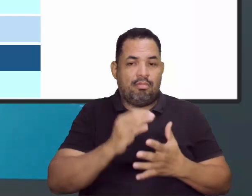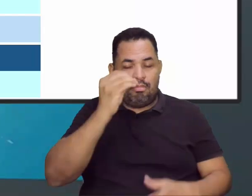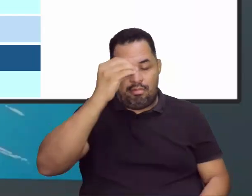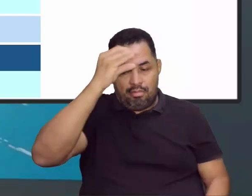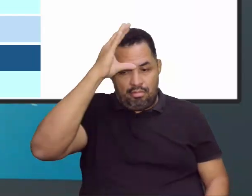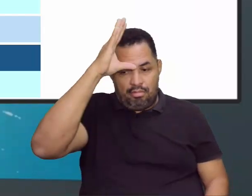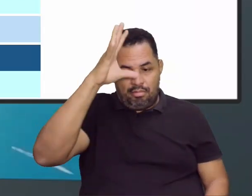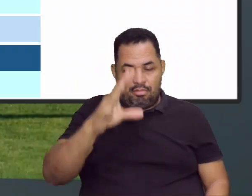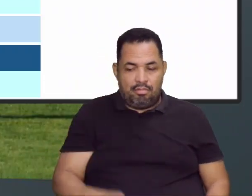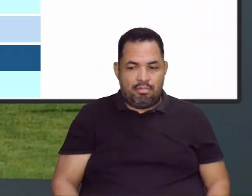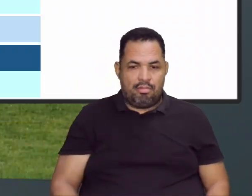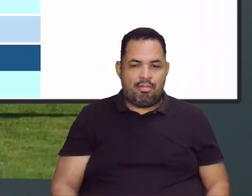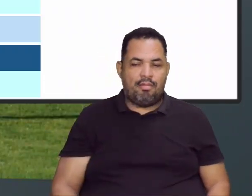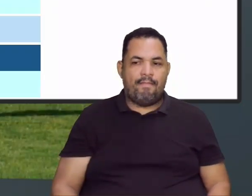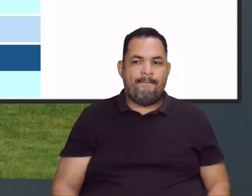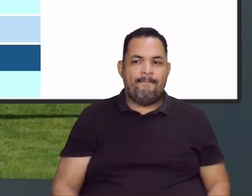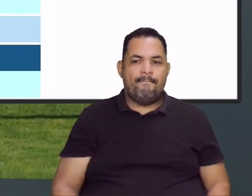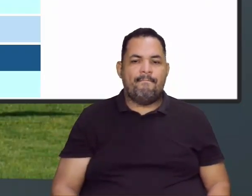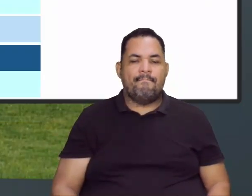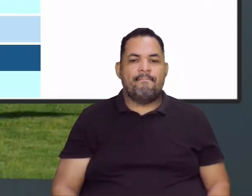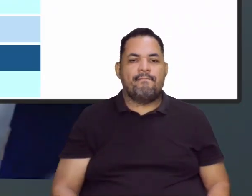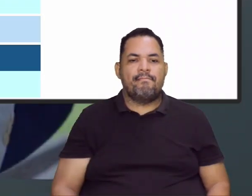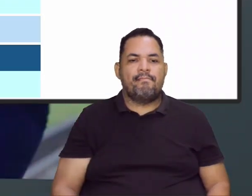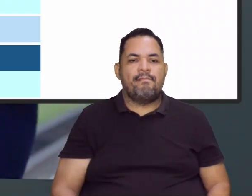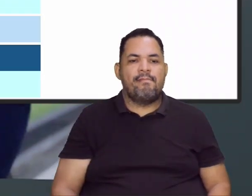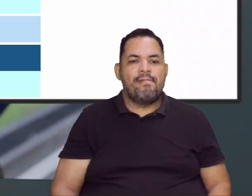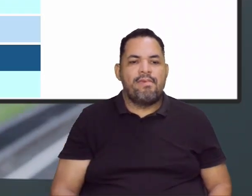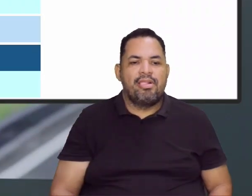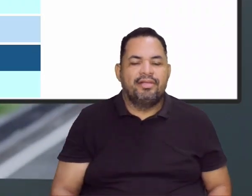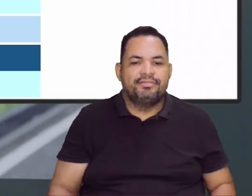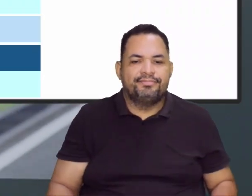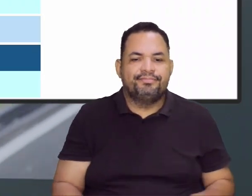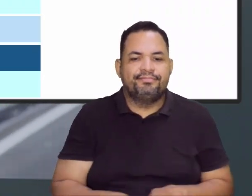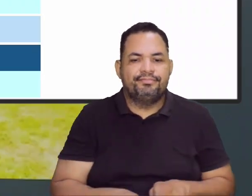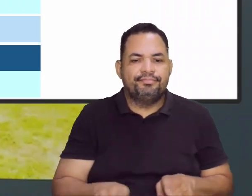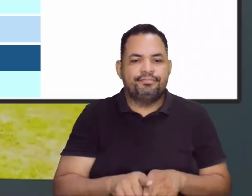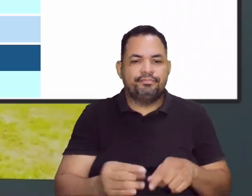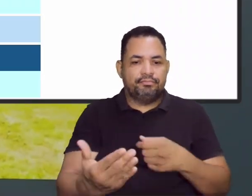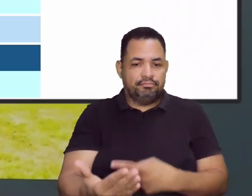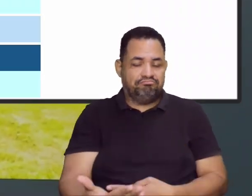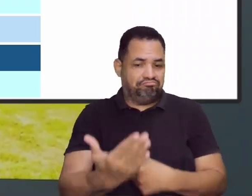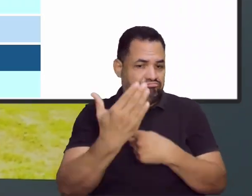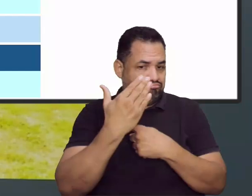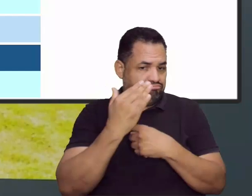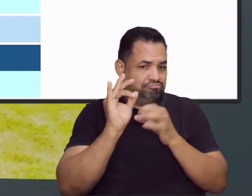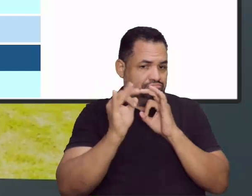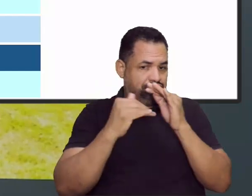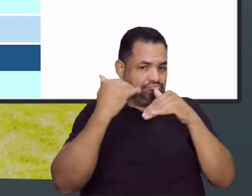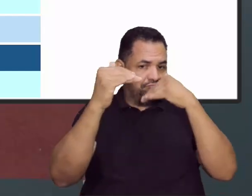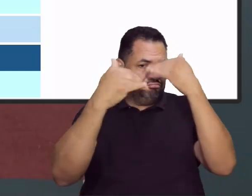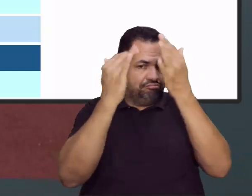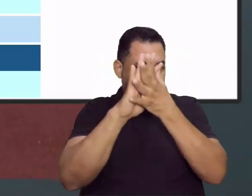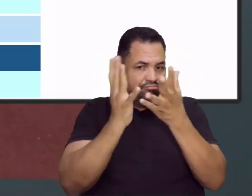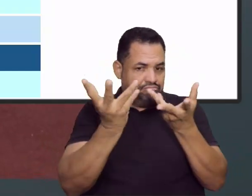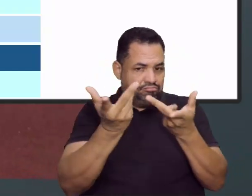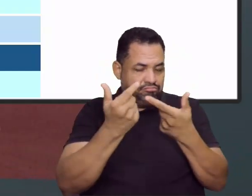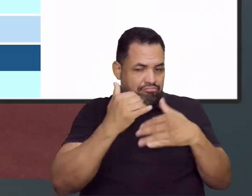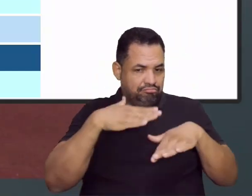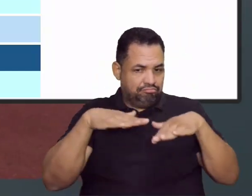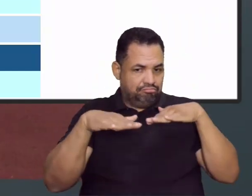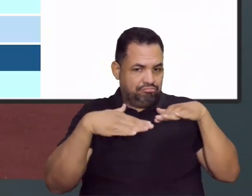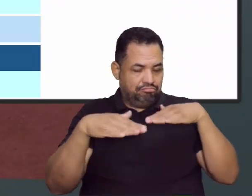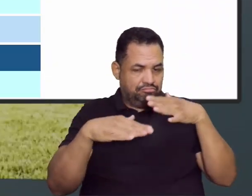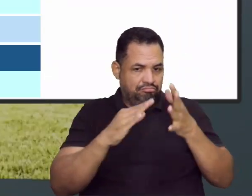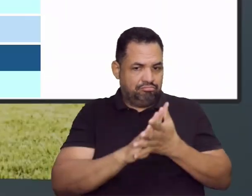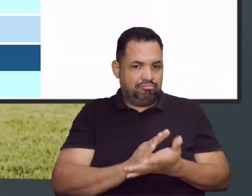bem. Além disso, olha só, os jogos, eles vão te ajudar nesse desenvolvimento das suas habilidades motoras, como